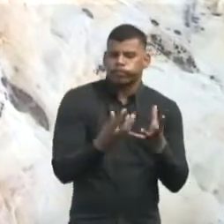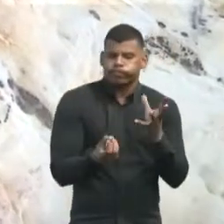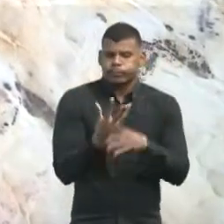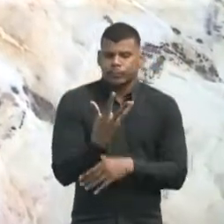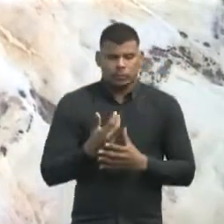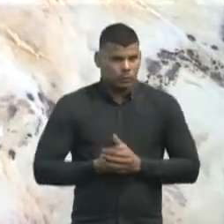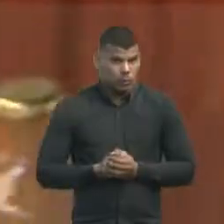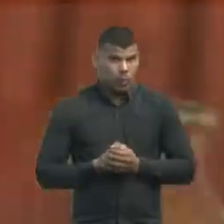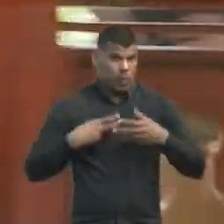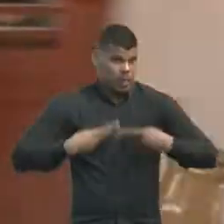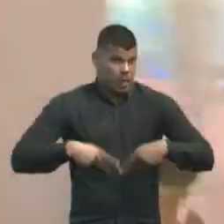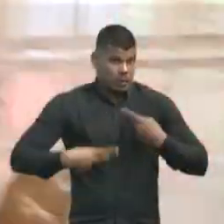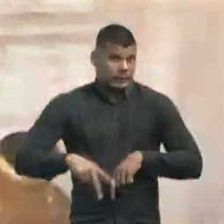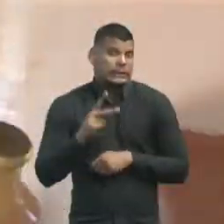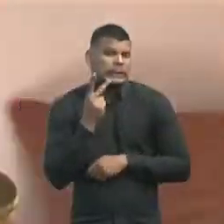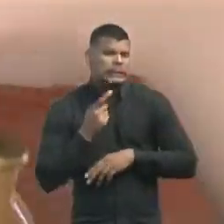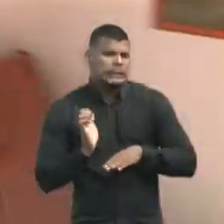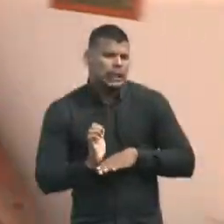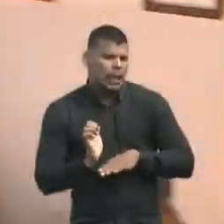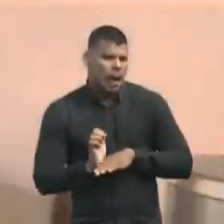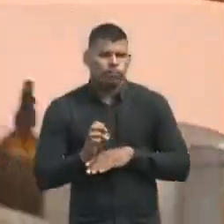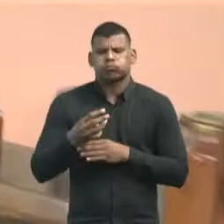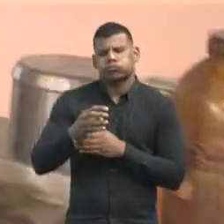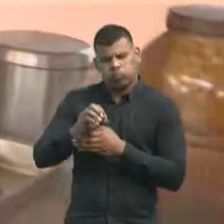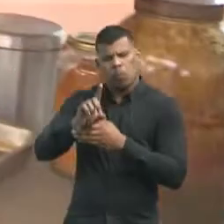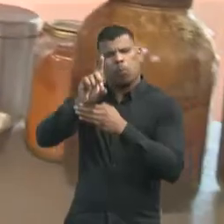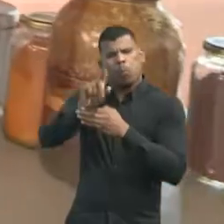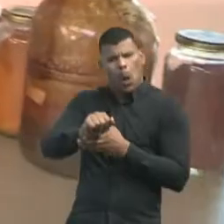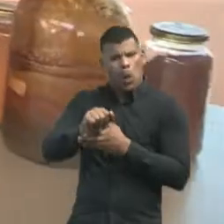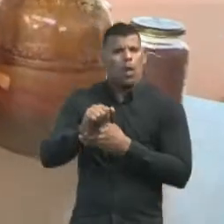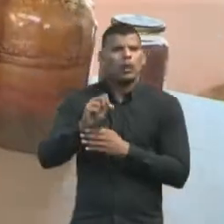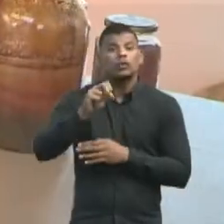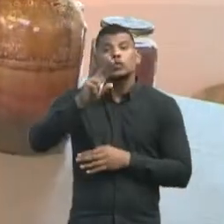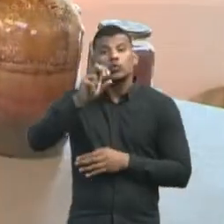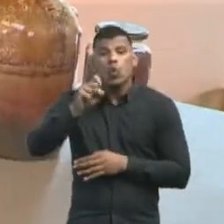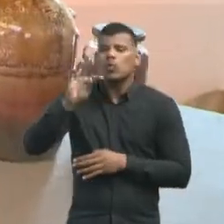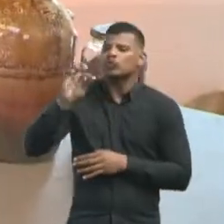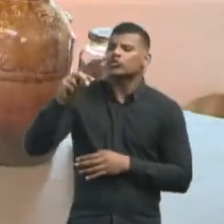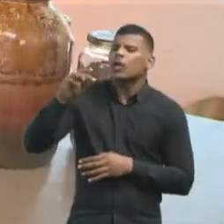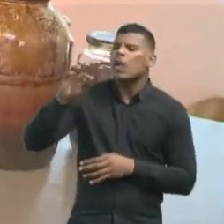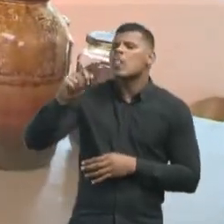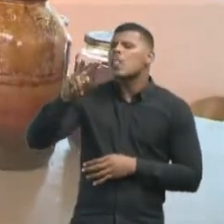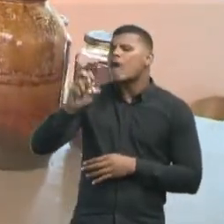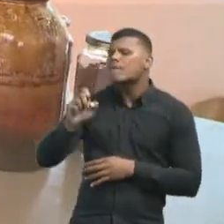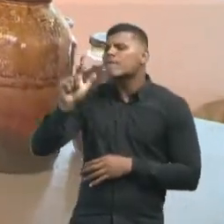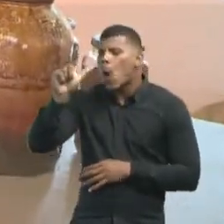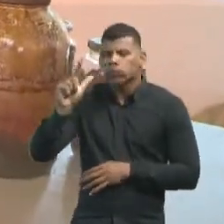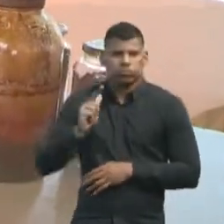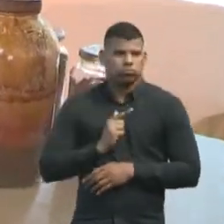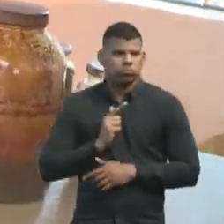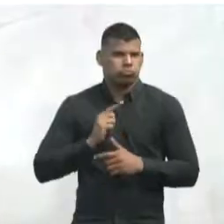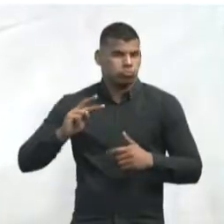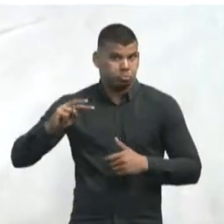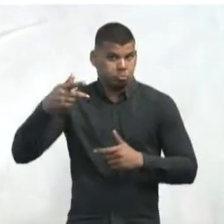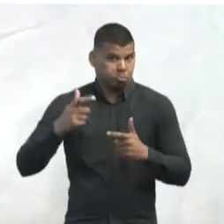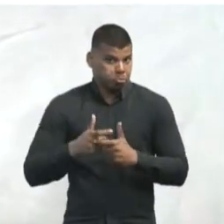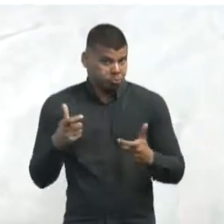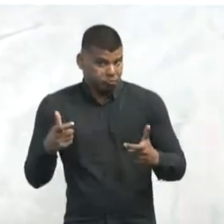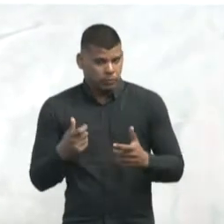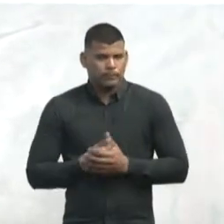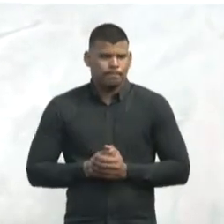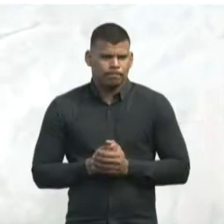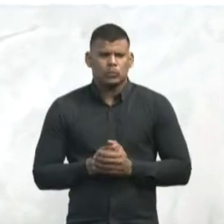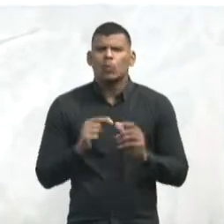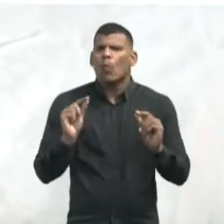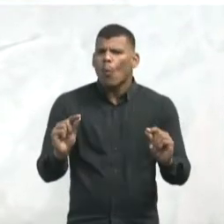crescido no Ceará. Desde a escolha das matérias-primas ao descarte do excesso, tudo é feito e pensado para